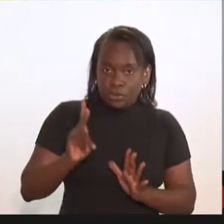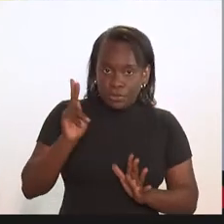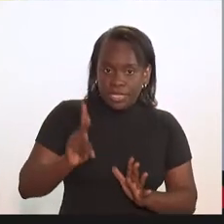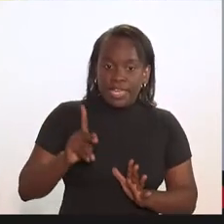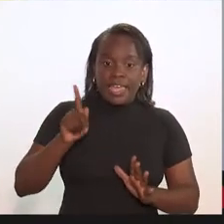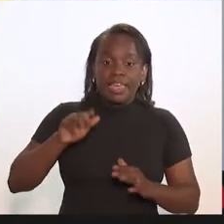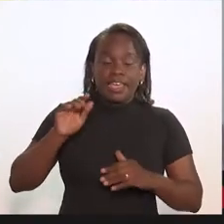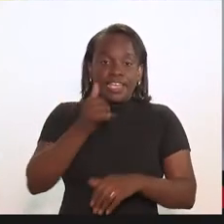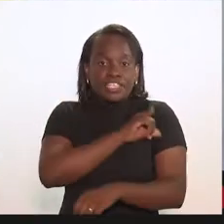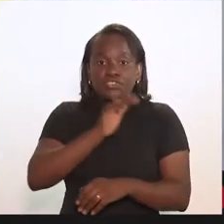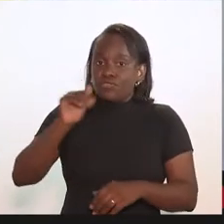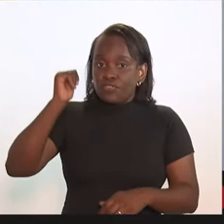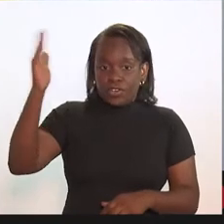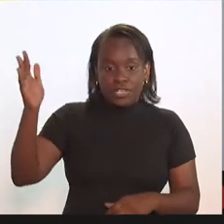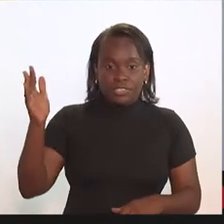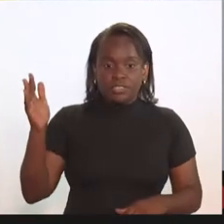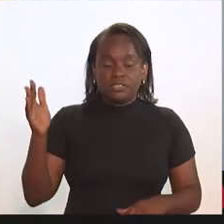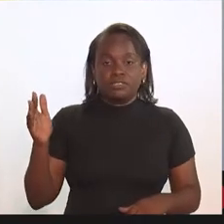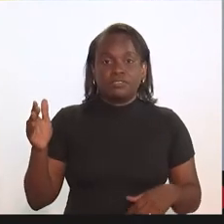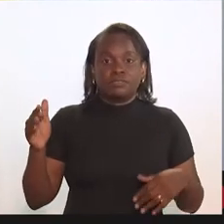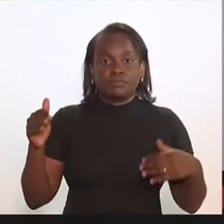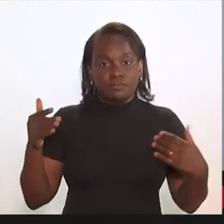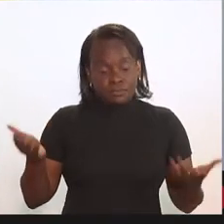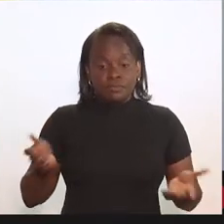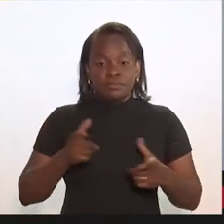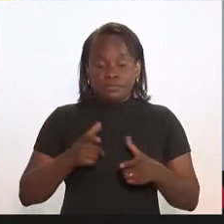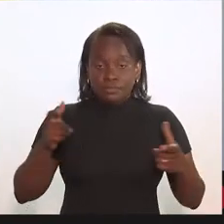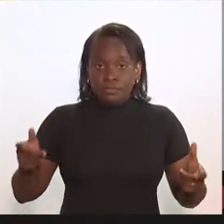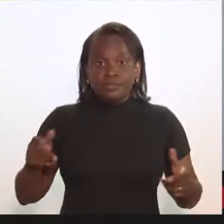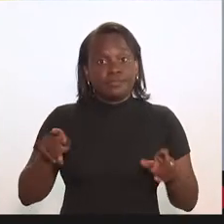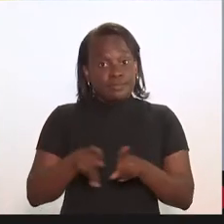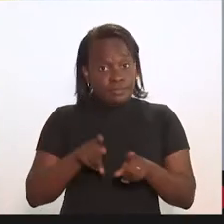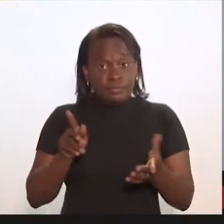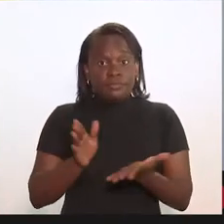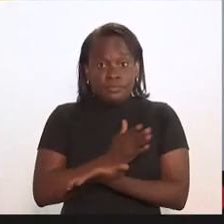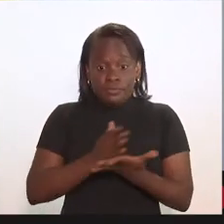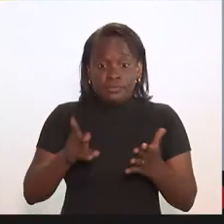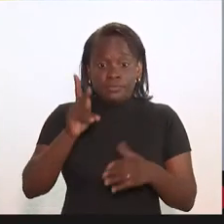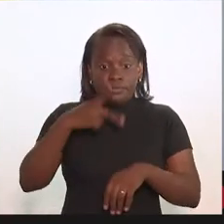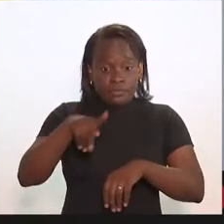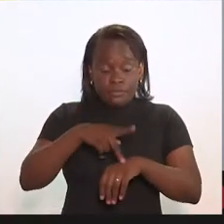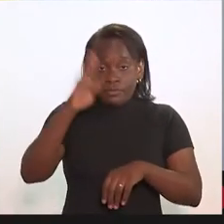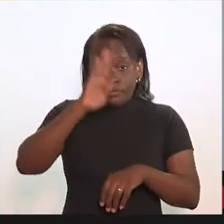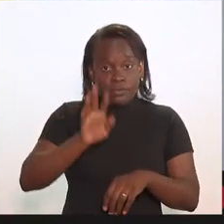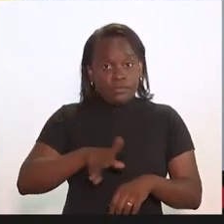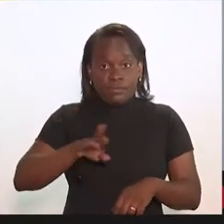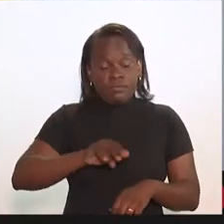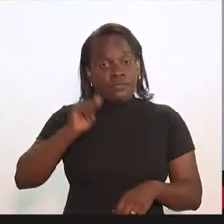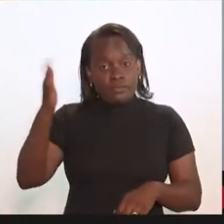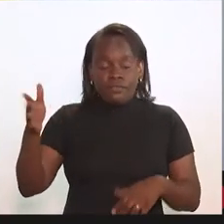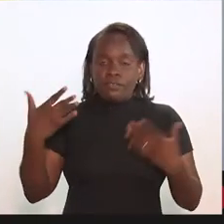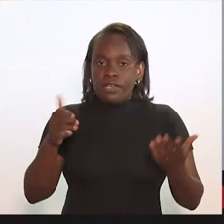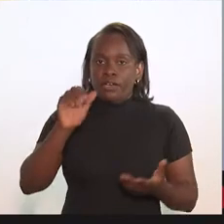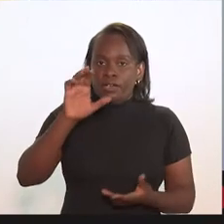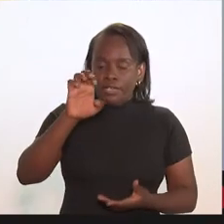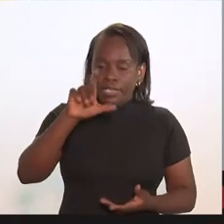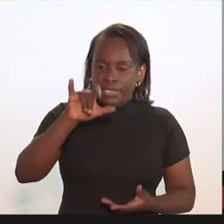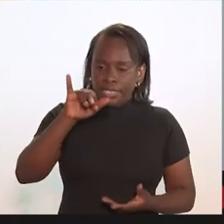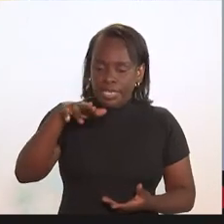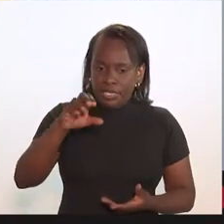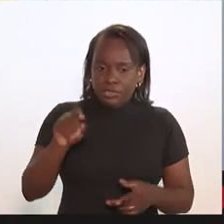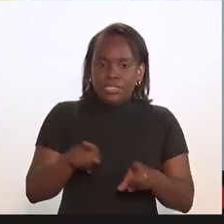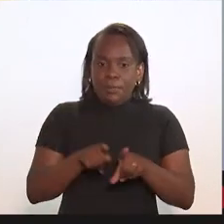são de fora do Rio de Janeiro e boa parte de fora do Brasil. O André Ciliano, recentemente, em exposição a que eu